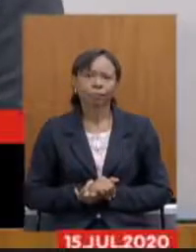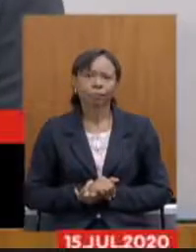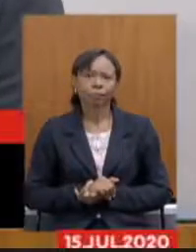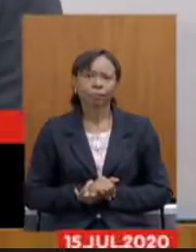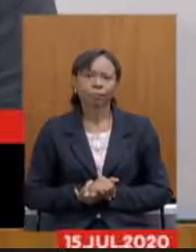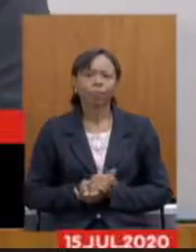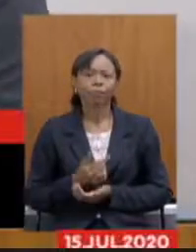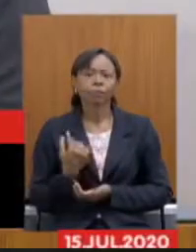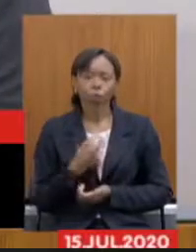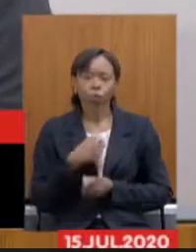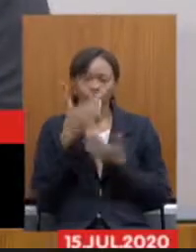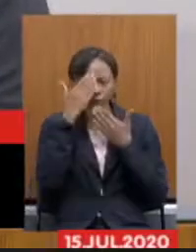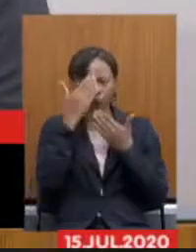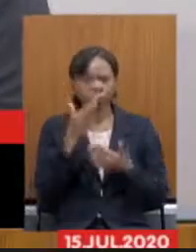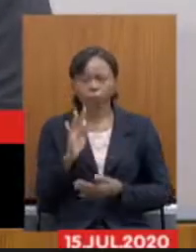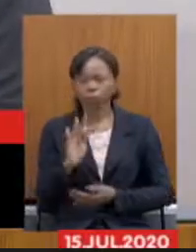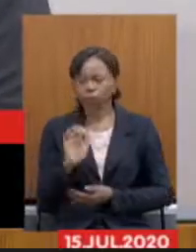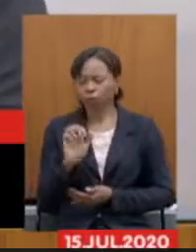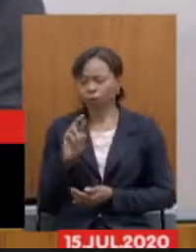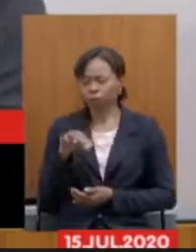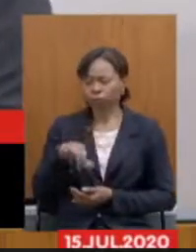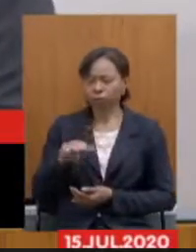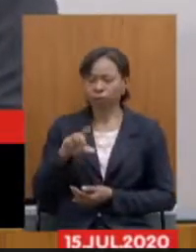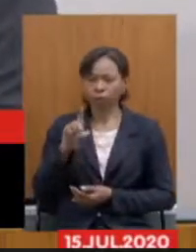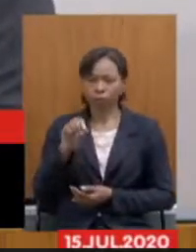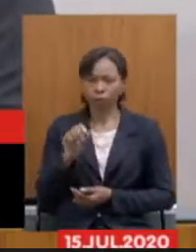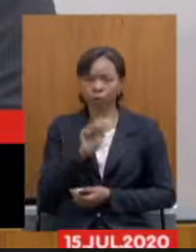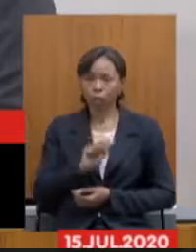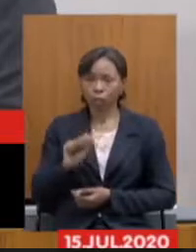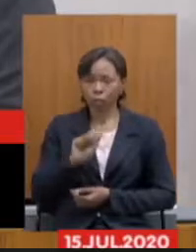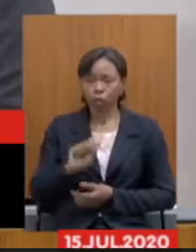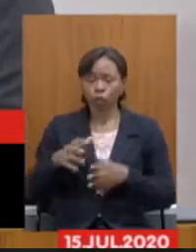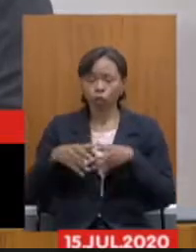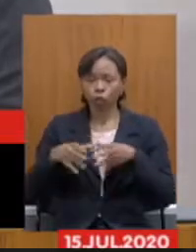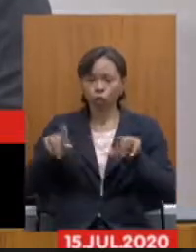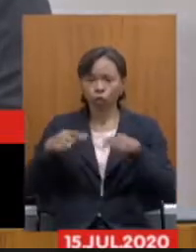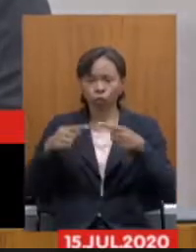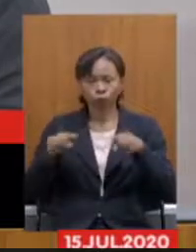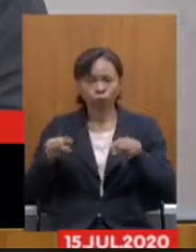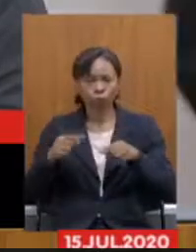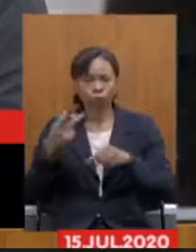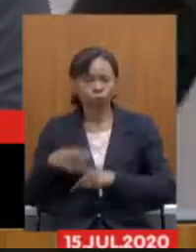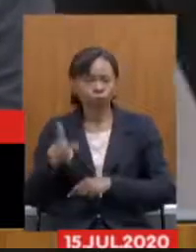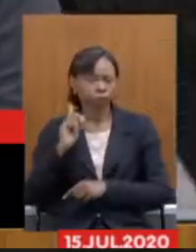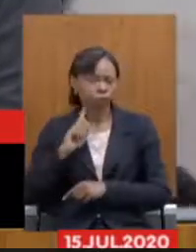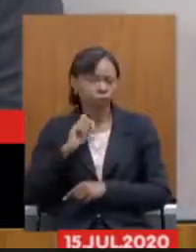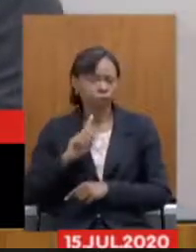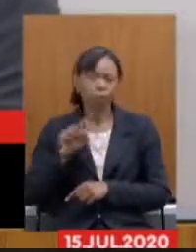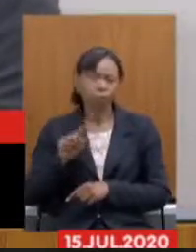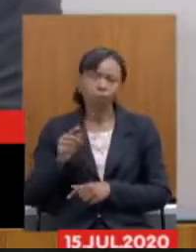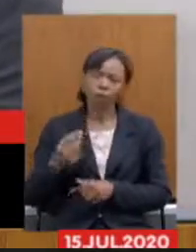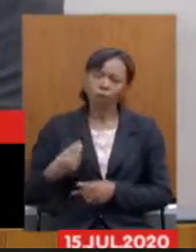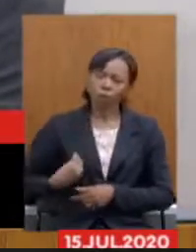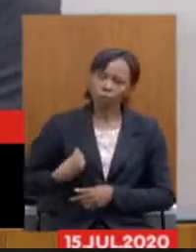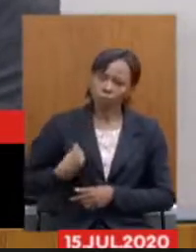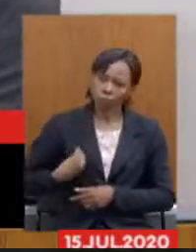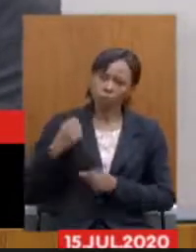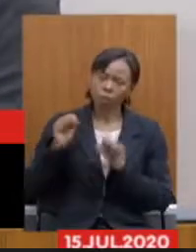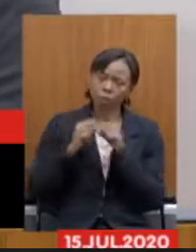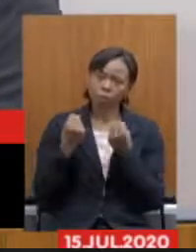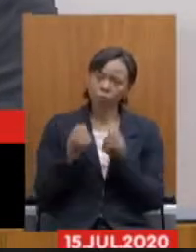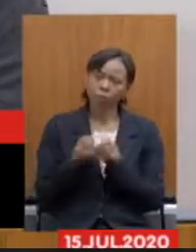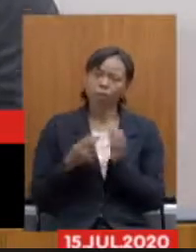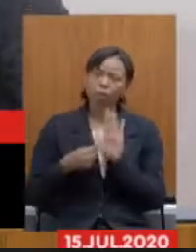agradecemos ao senhor Fernando Santos da Associação dos Músicos da Orquestra Sinfônica de Minas Gerais pela disponibilidade de participar desse seminário e pela exposição